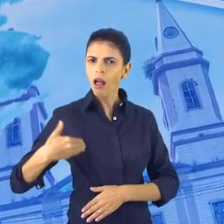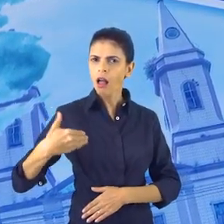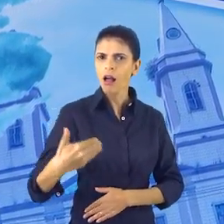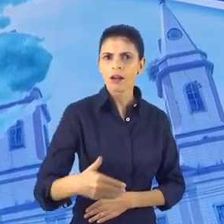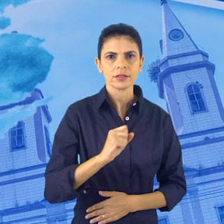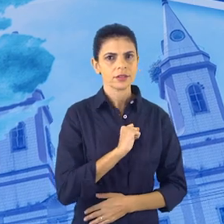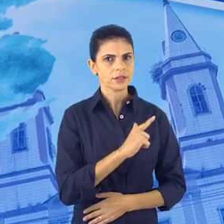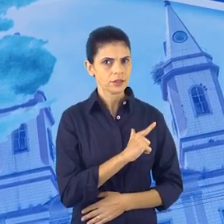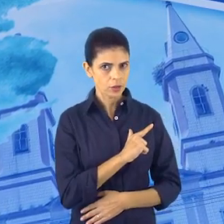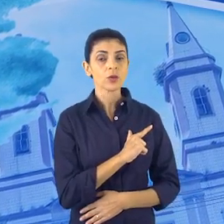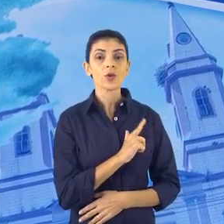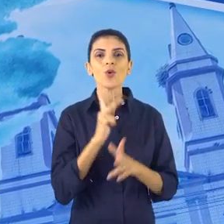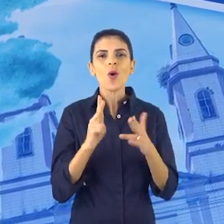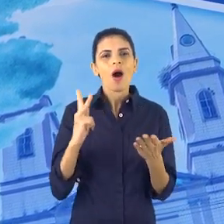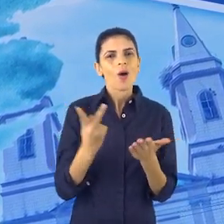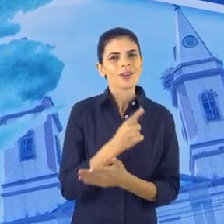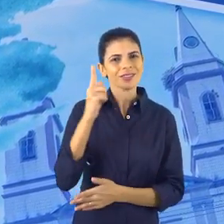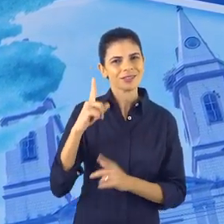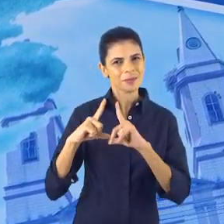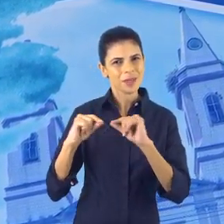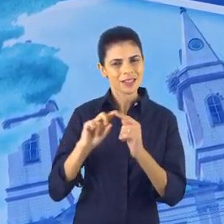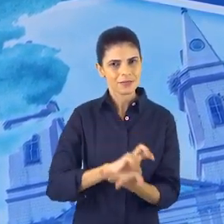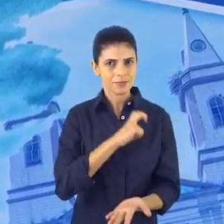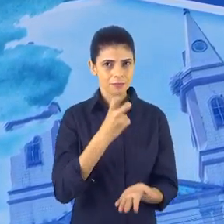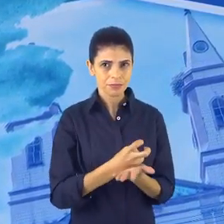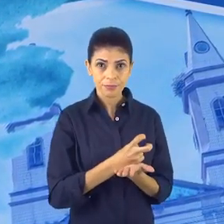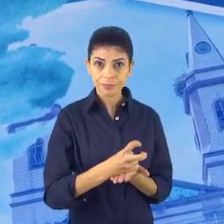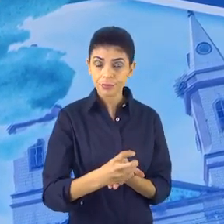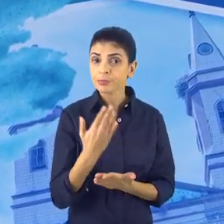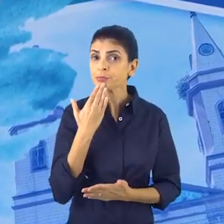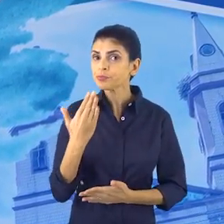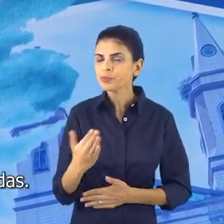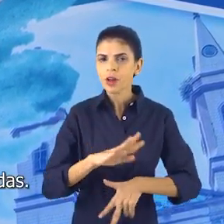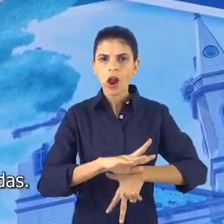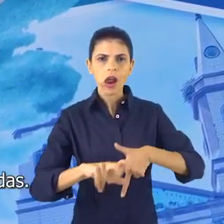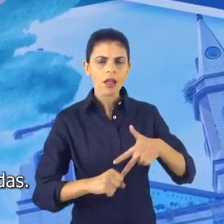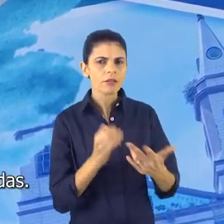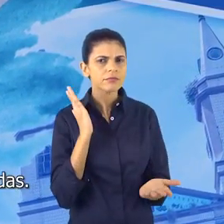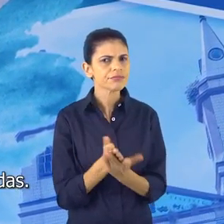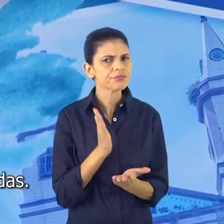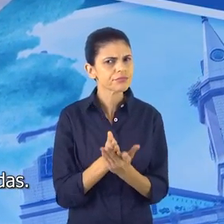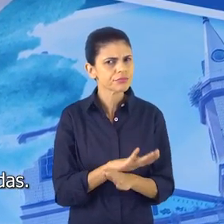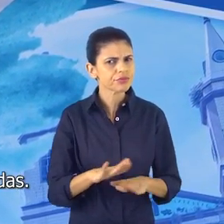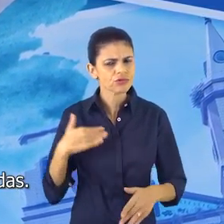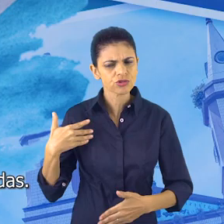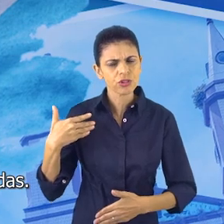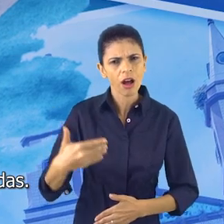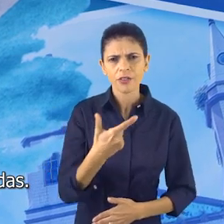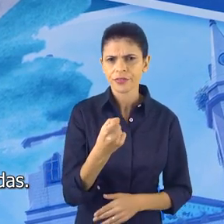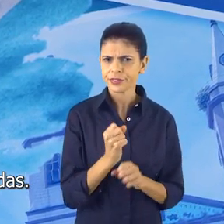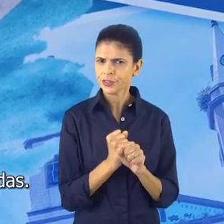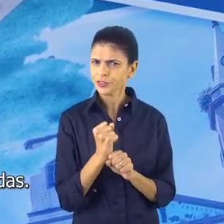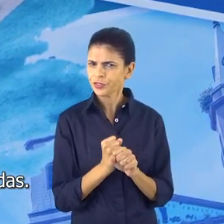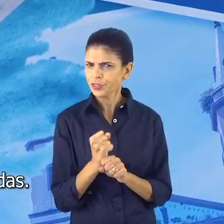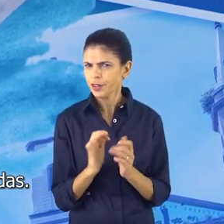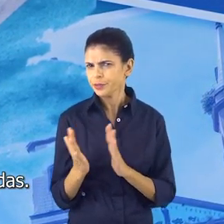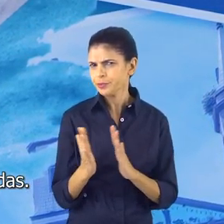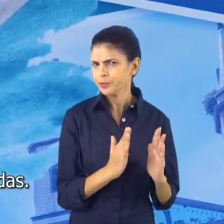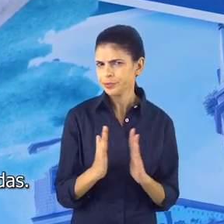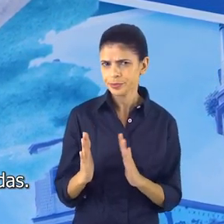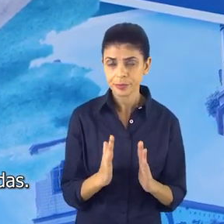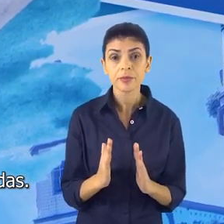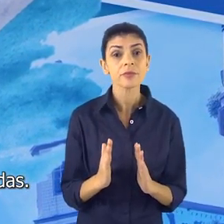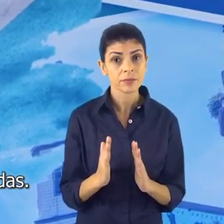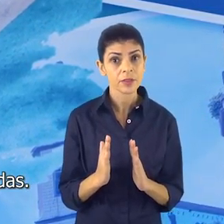corrupção em nossa cidade, assim como fiz em Brasília, no impeachment, interrompendo aí o ciclo de corrupção e já ia para